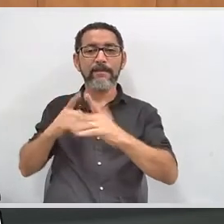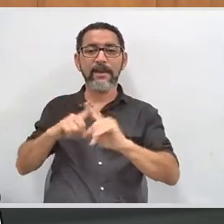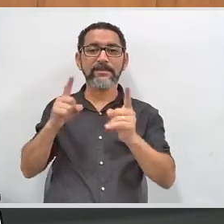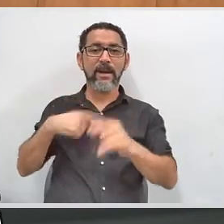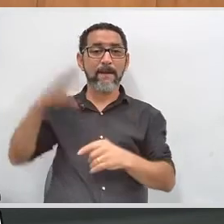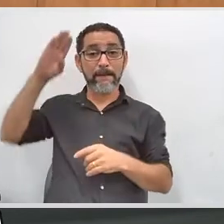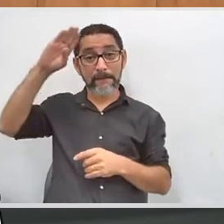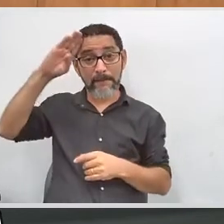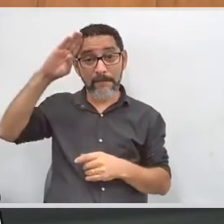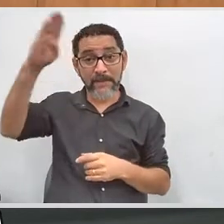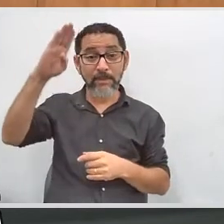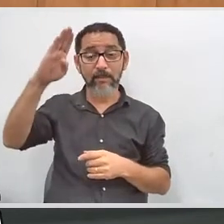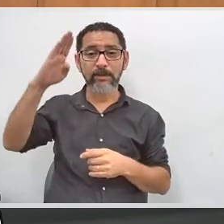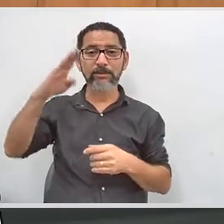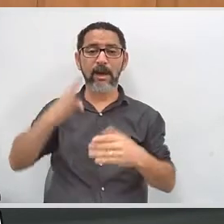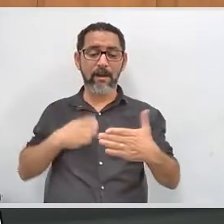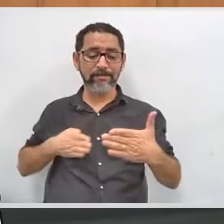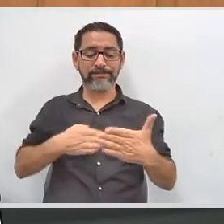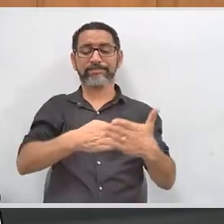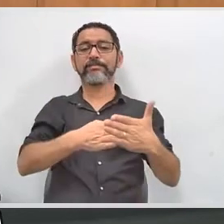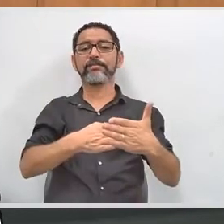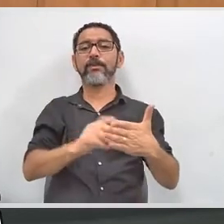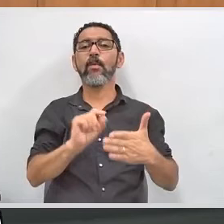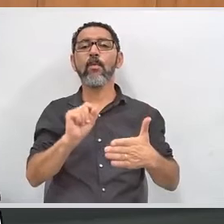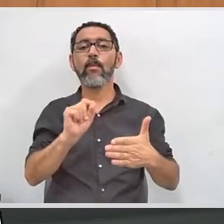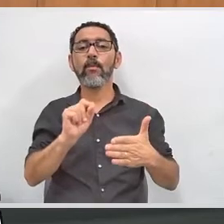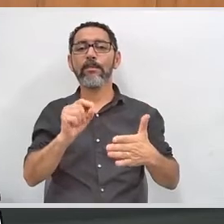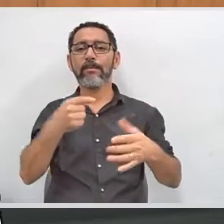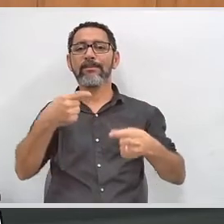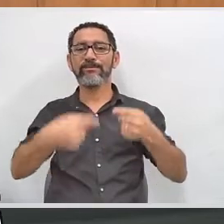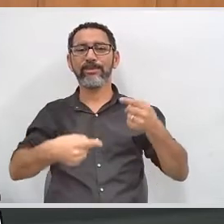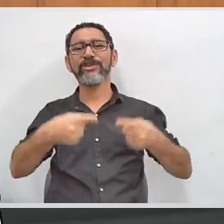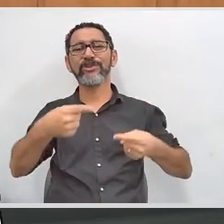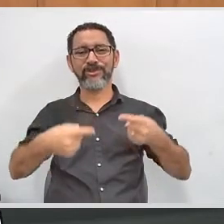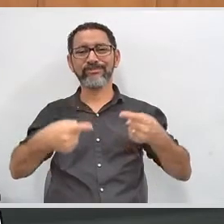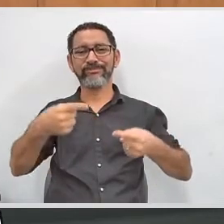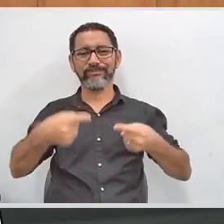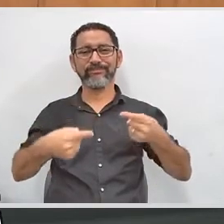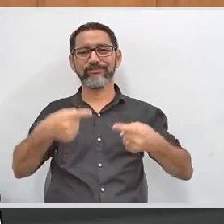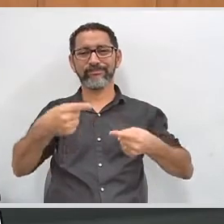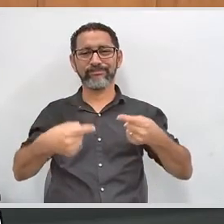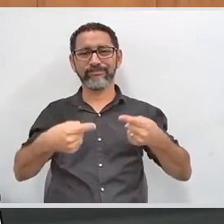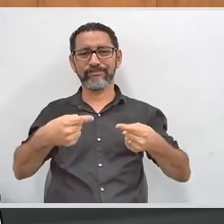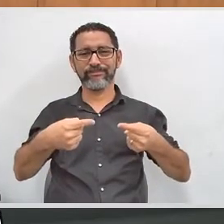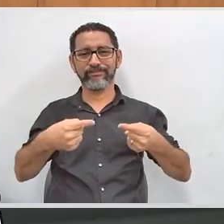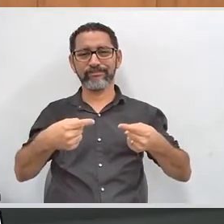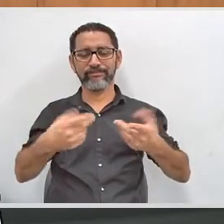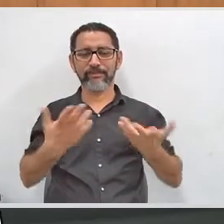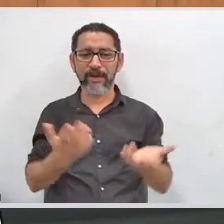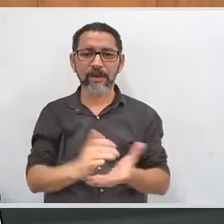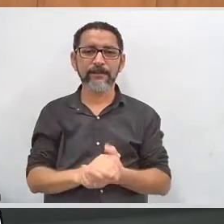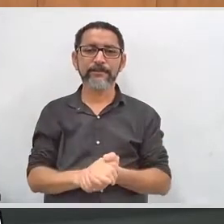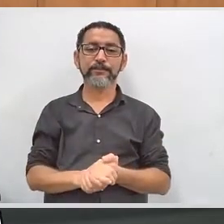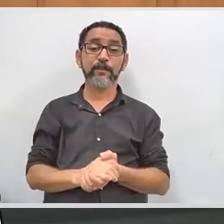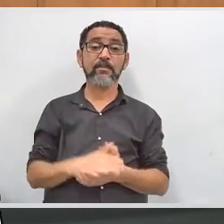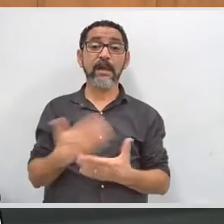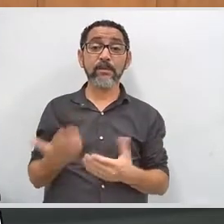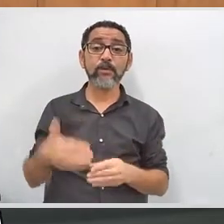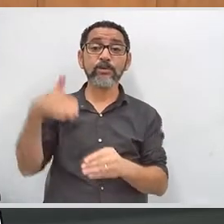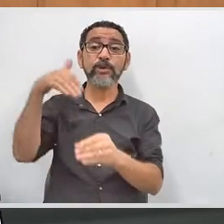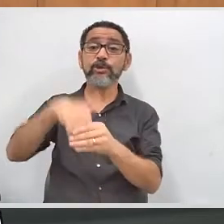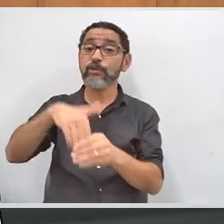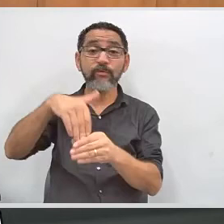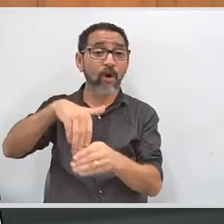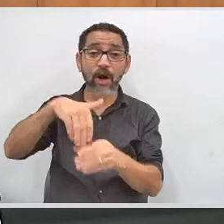barreiras políticas, de prefeitos, de pessoas que querem pôr candidatos, fazer o que querem. Nós não estamos, nós ensinamos cidadania,